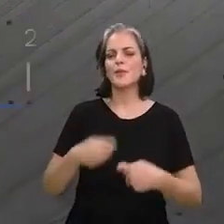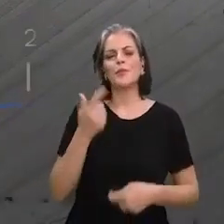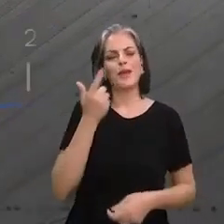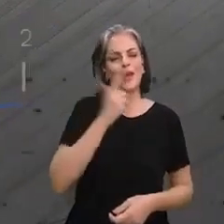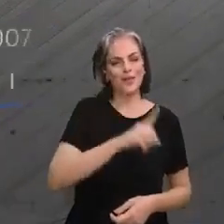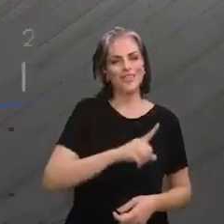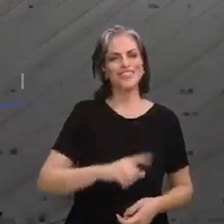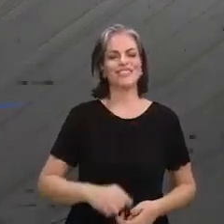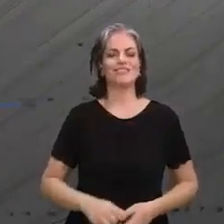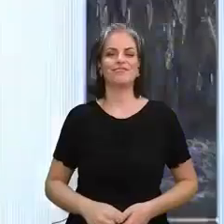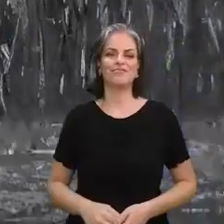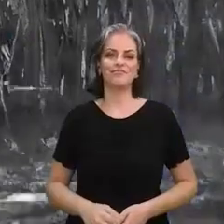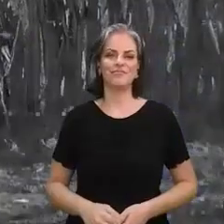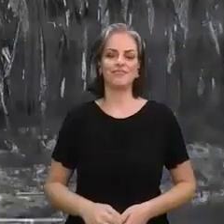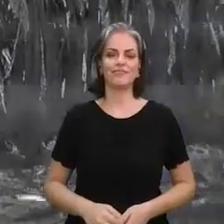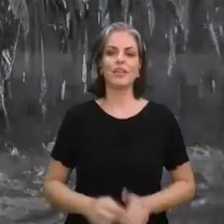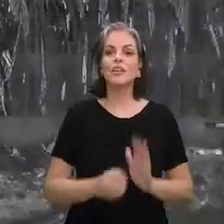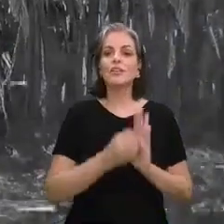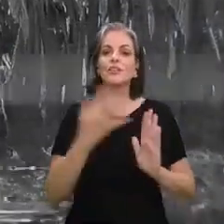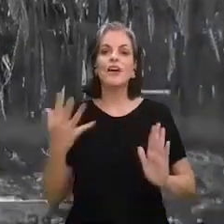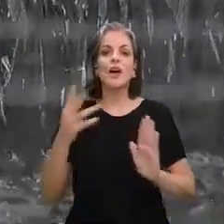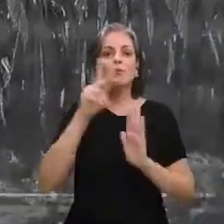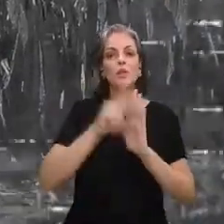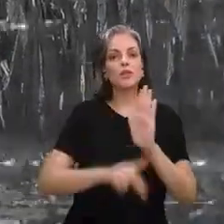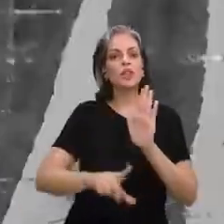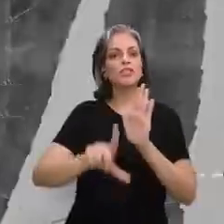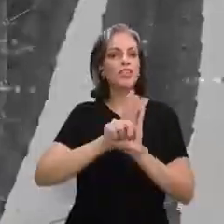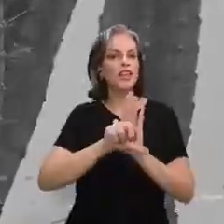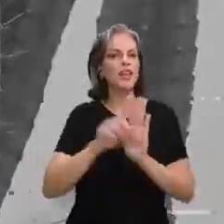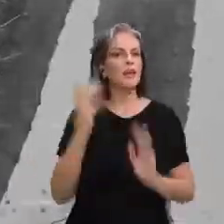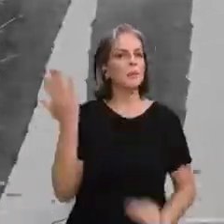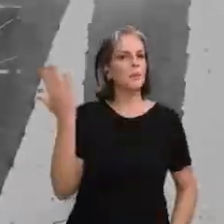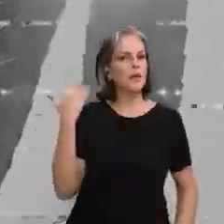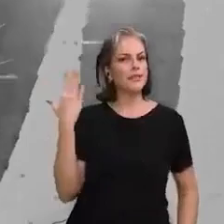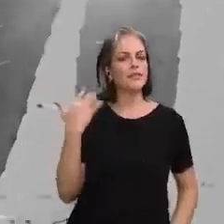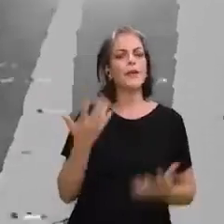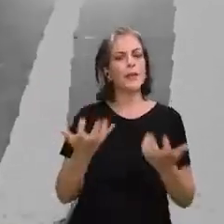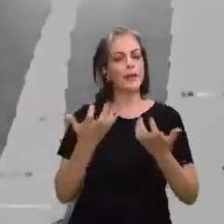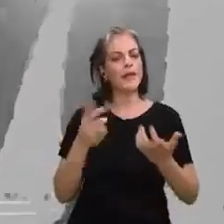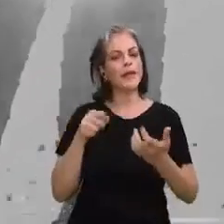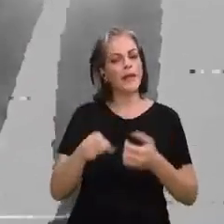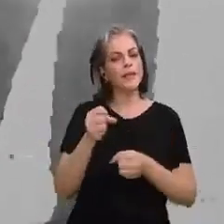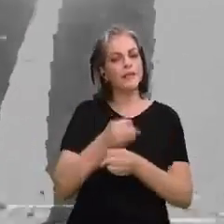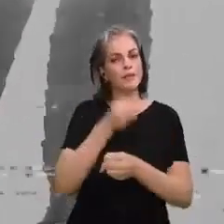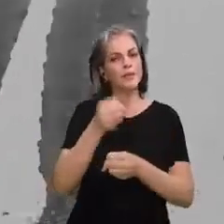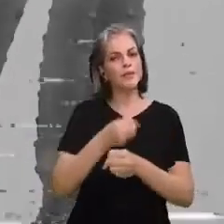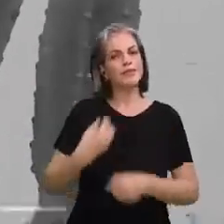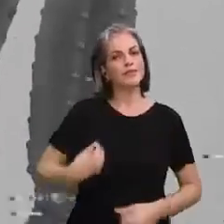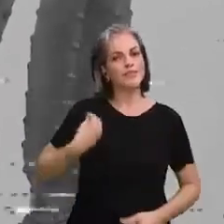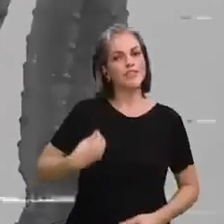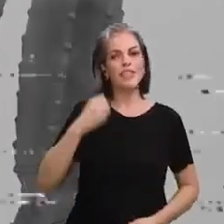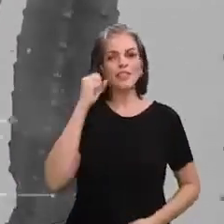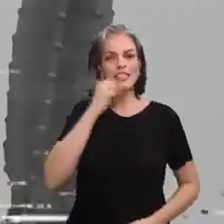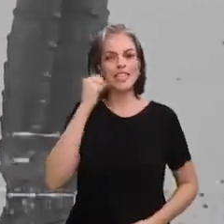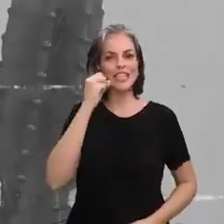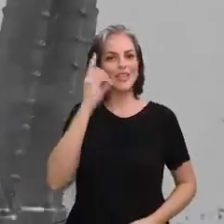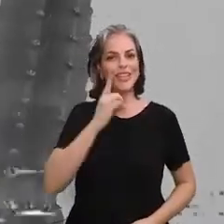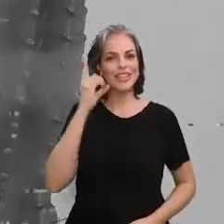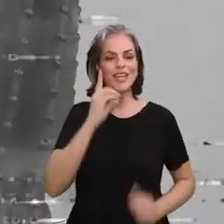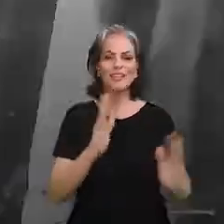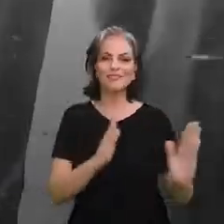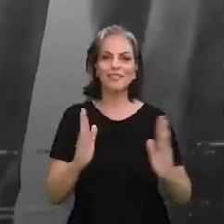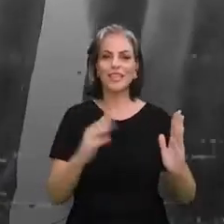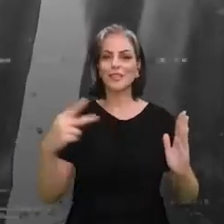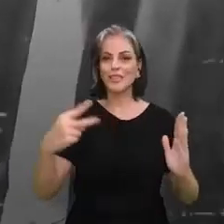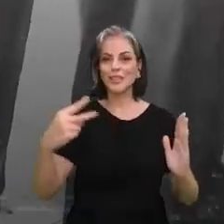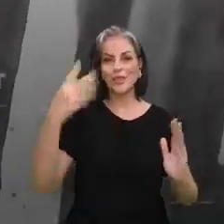chegar até aqui. Vários projetos de lei que previam a transposição passaram pelas mãos de senadores e deputados